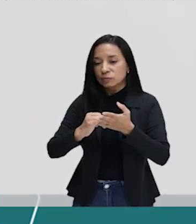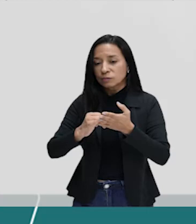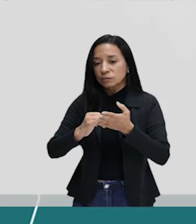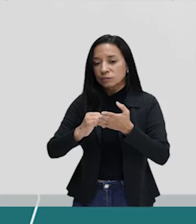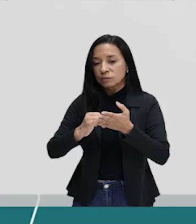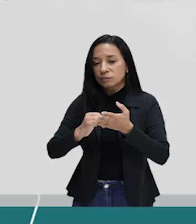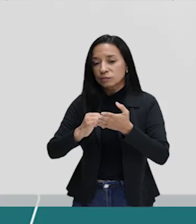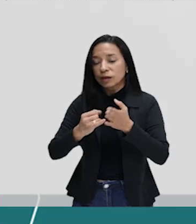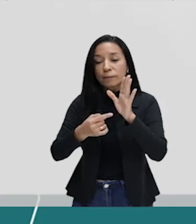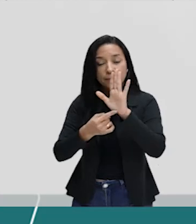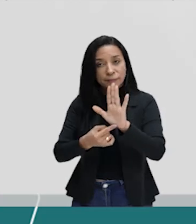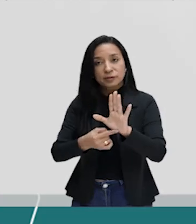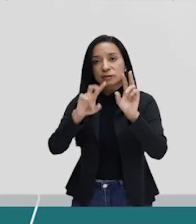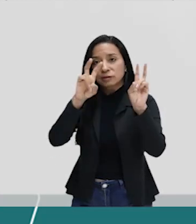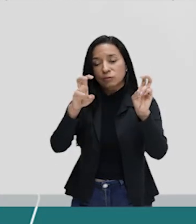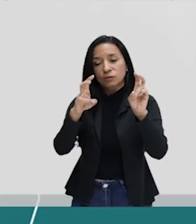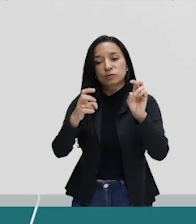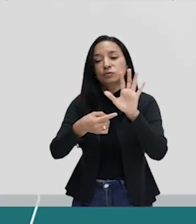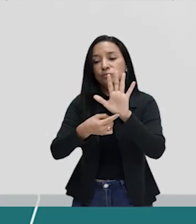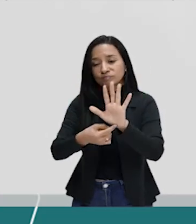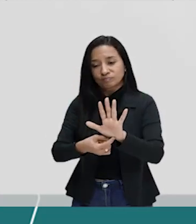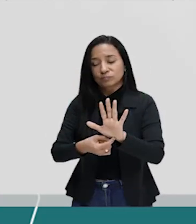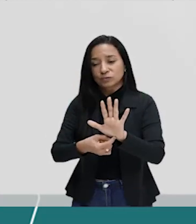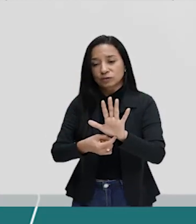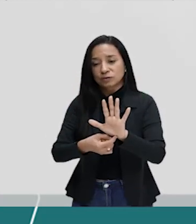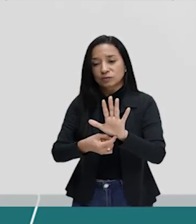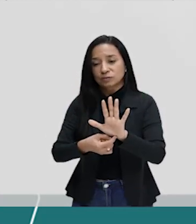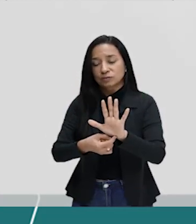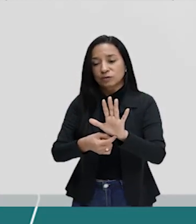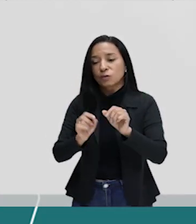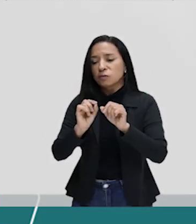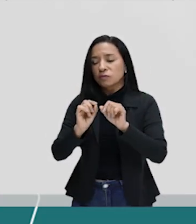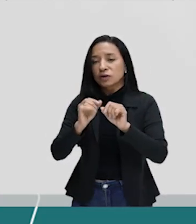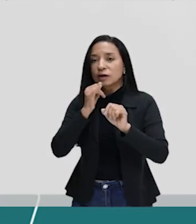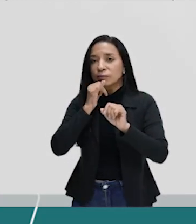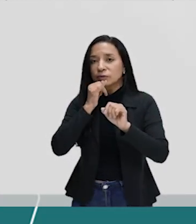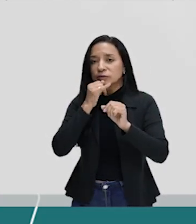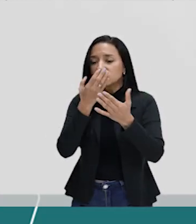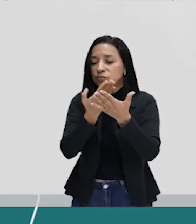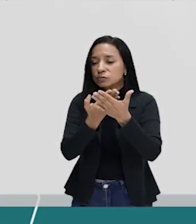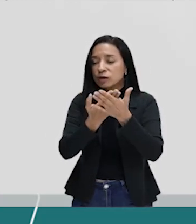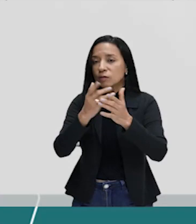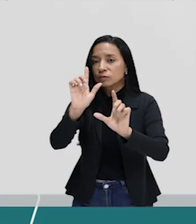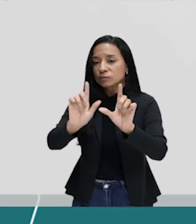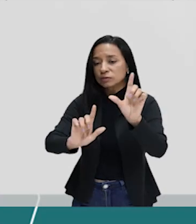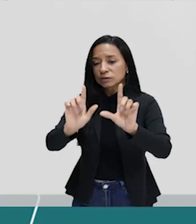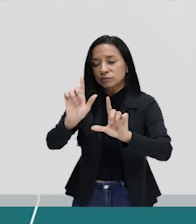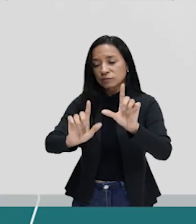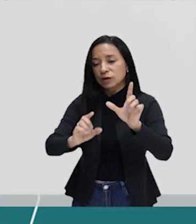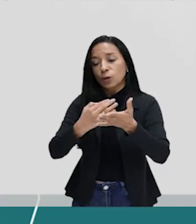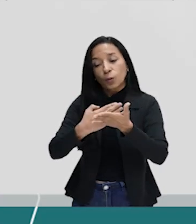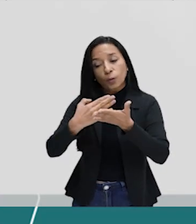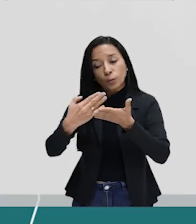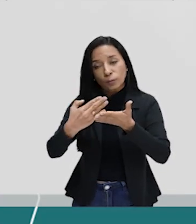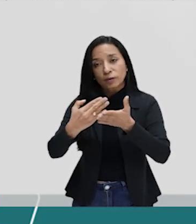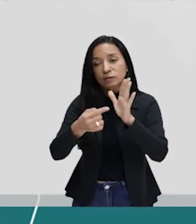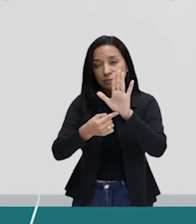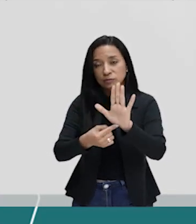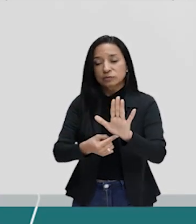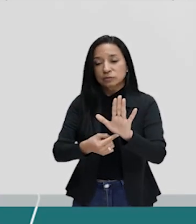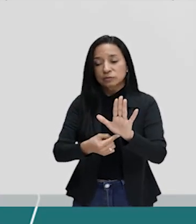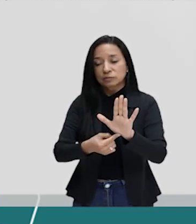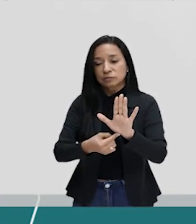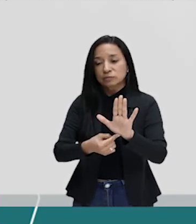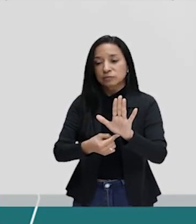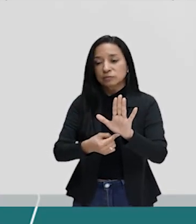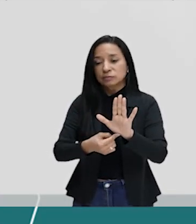aulas pela TV, eu começo falando de aulas pela TV. Apresentando o assunto. Defendendo